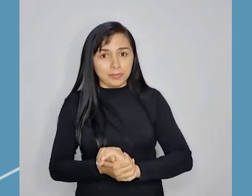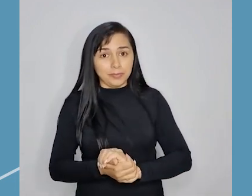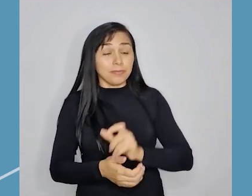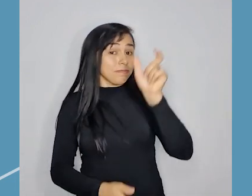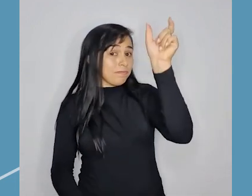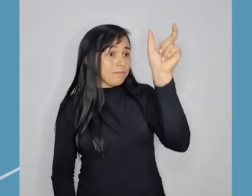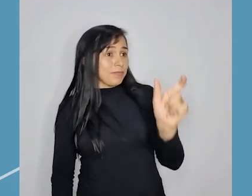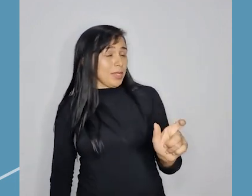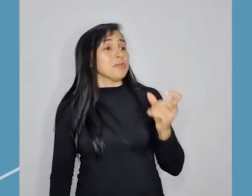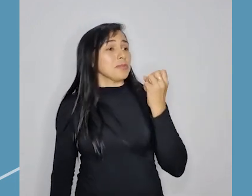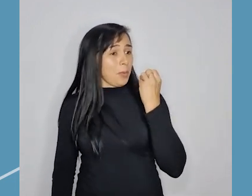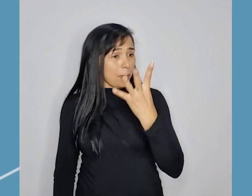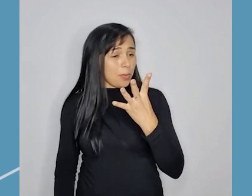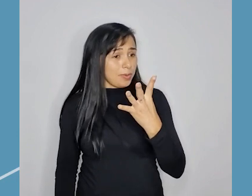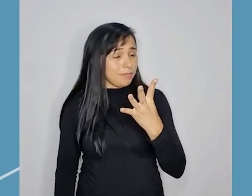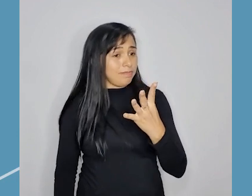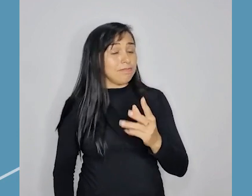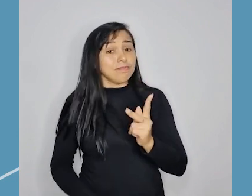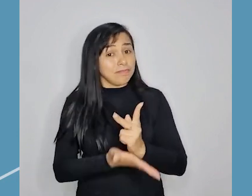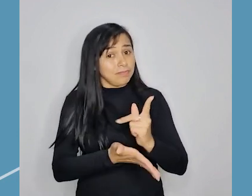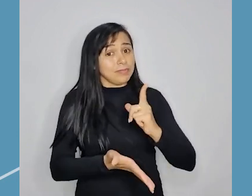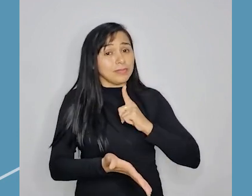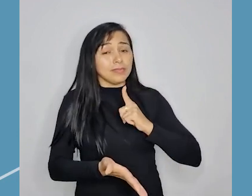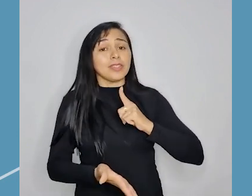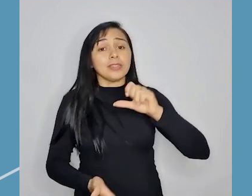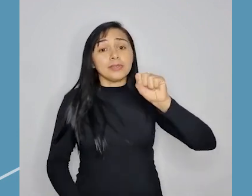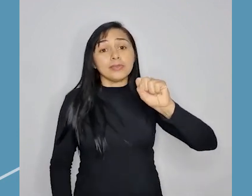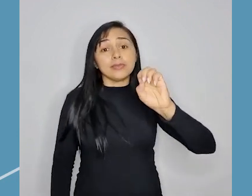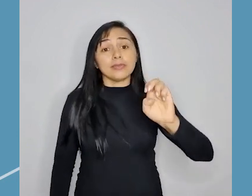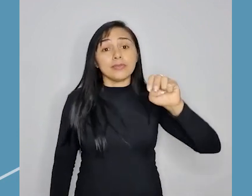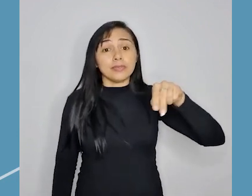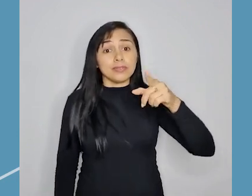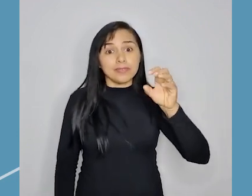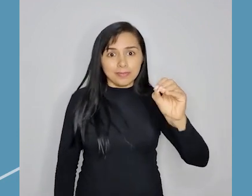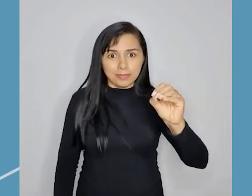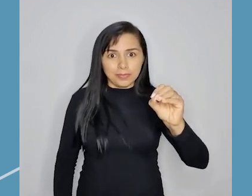É uma ótima pessoa, apesar daquele senão.